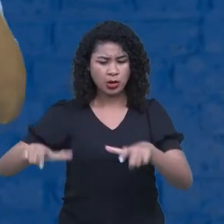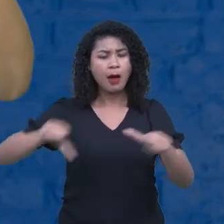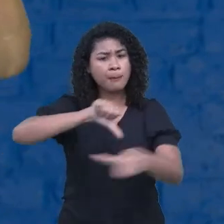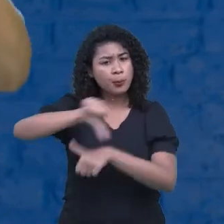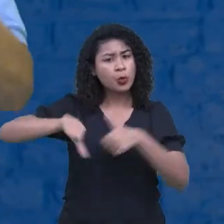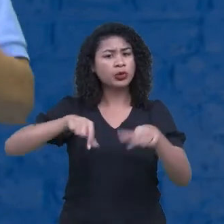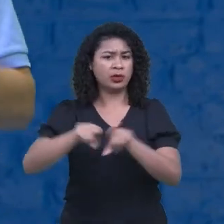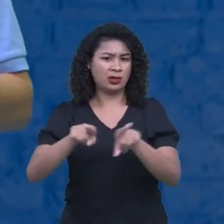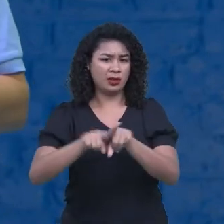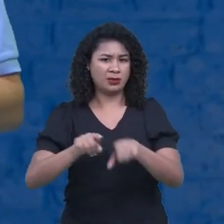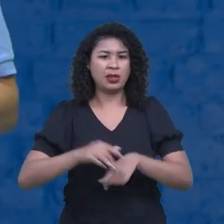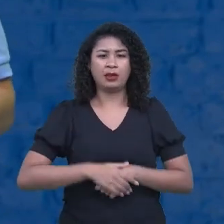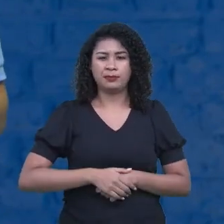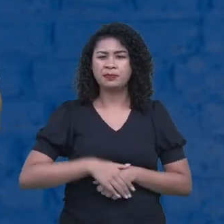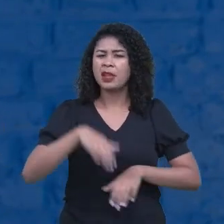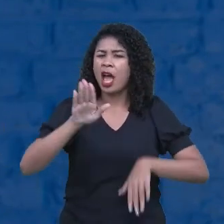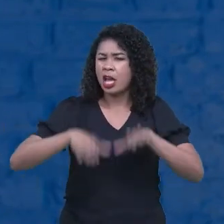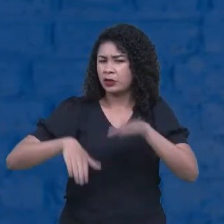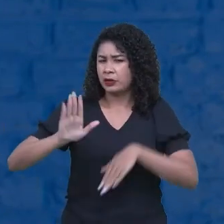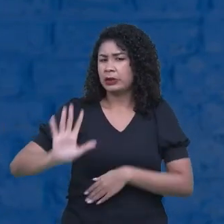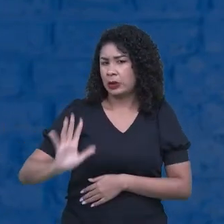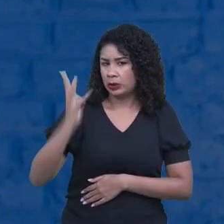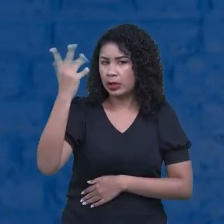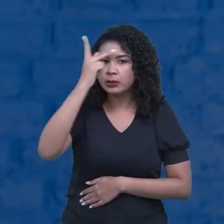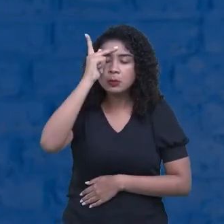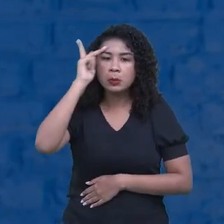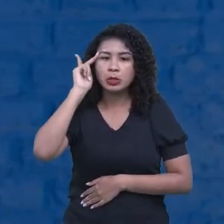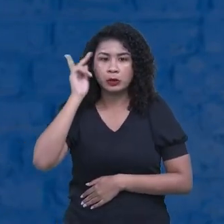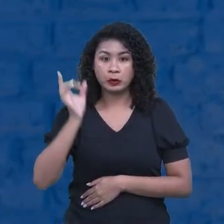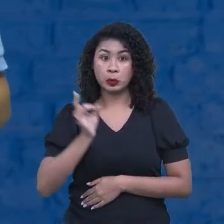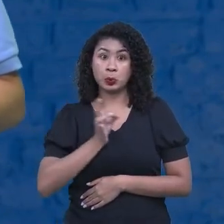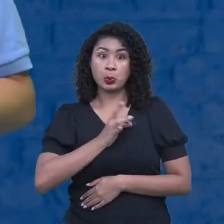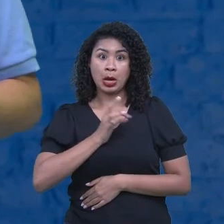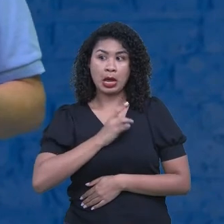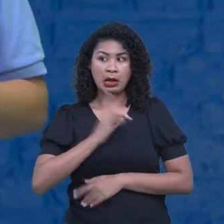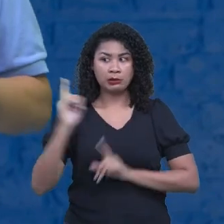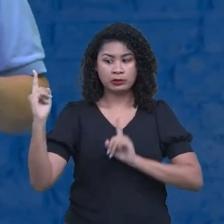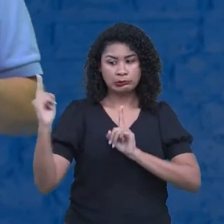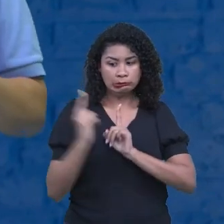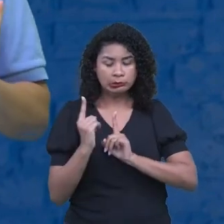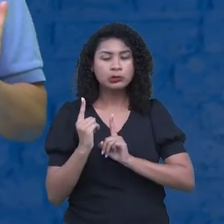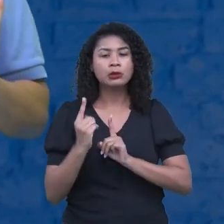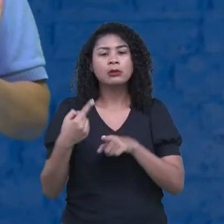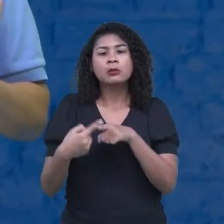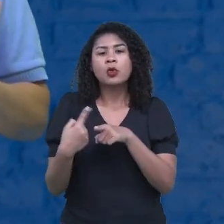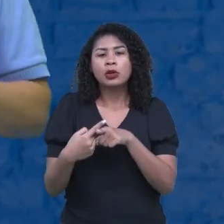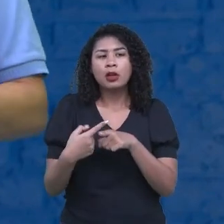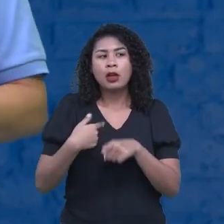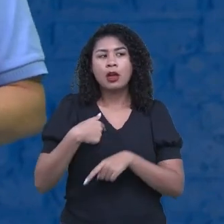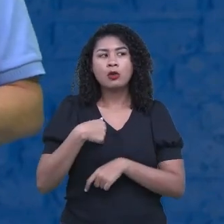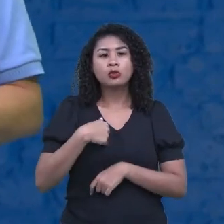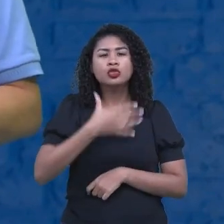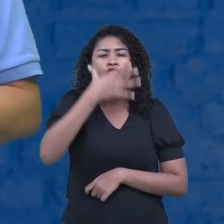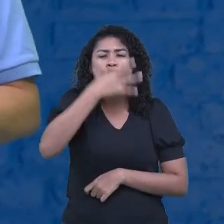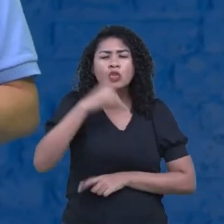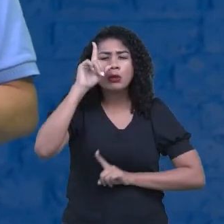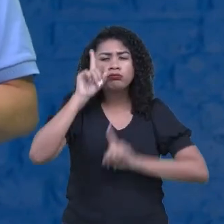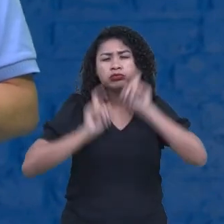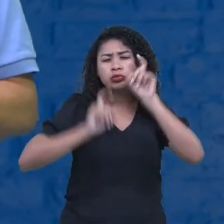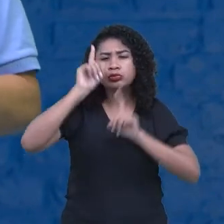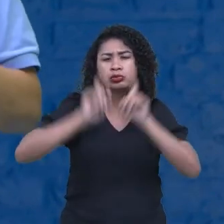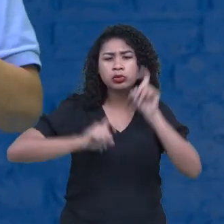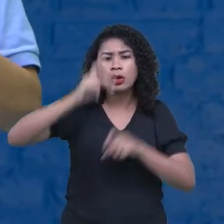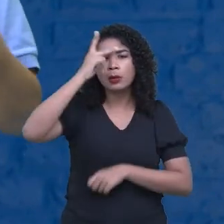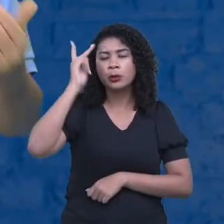aproximar, porque até o próprio olhar, como nós estamos enxergando o mundo, causa também uma certa estranheza para as